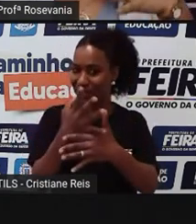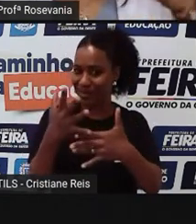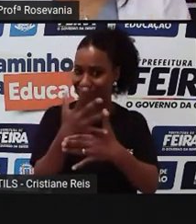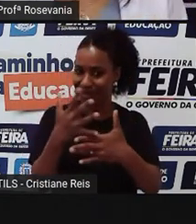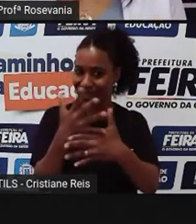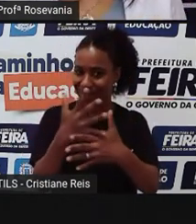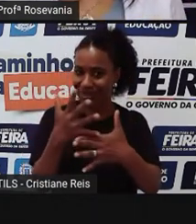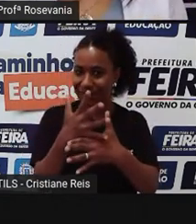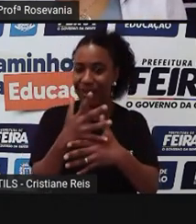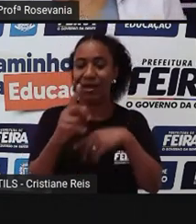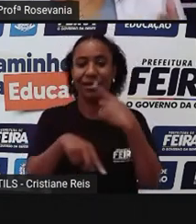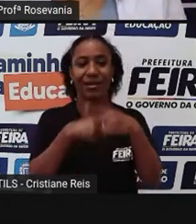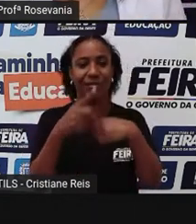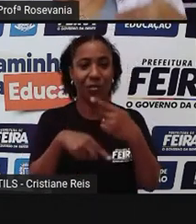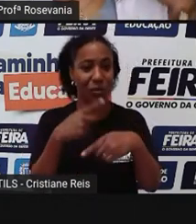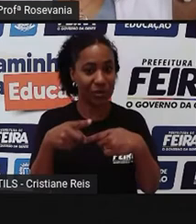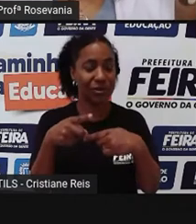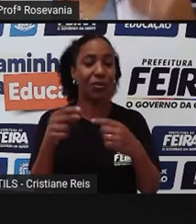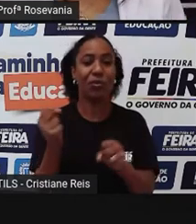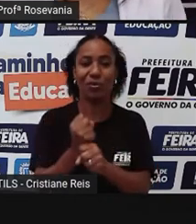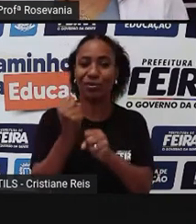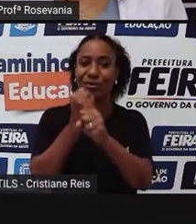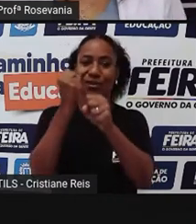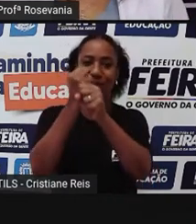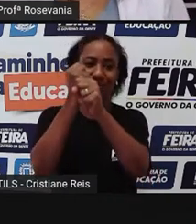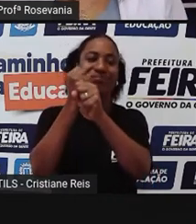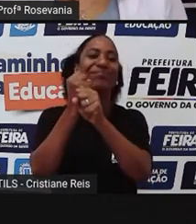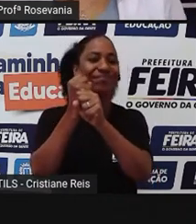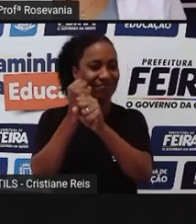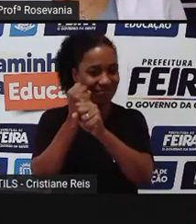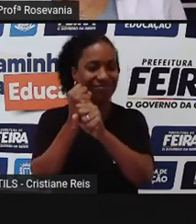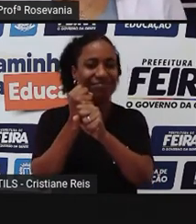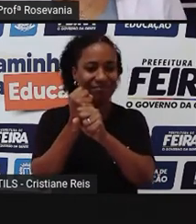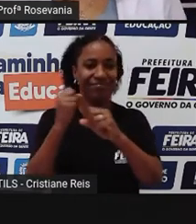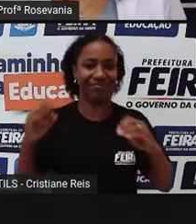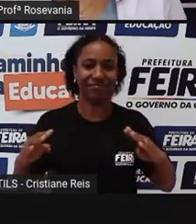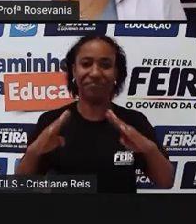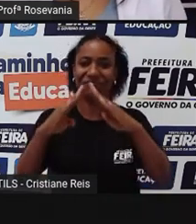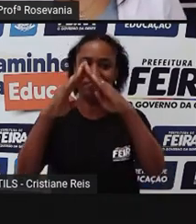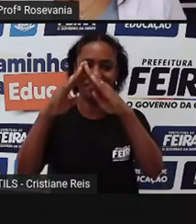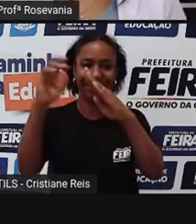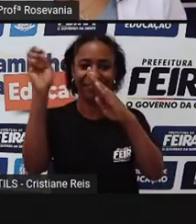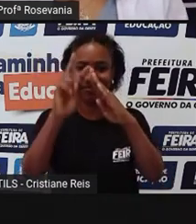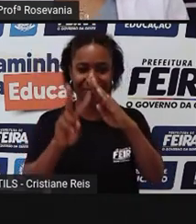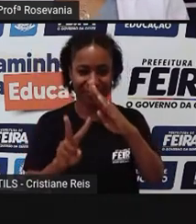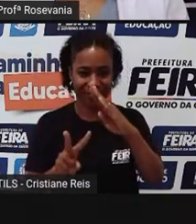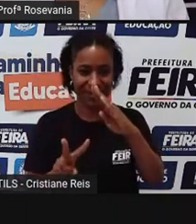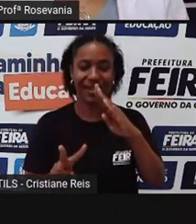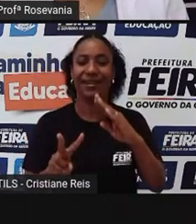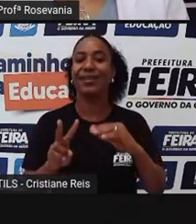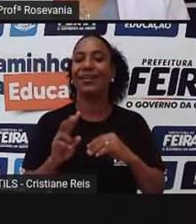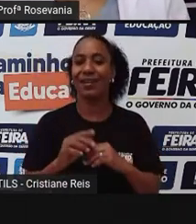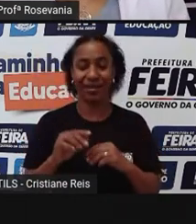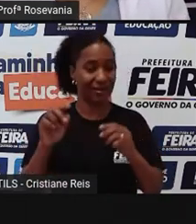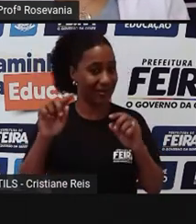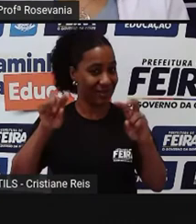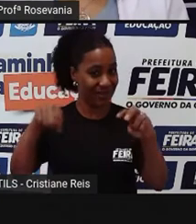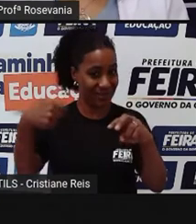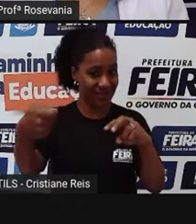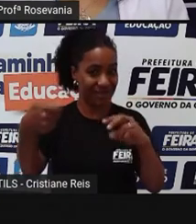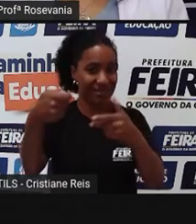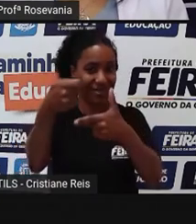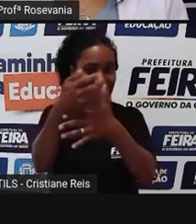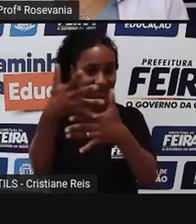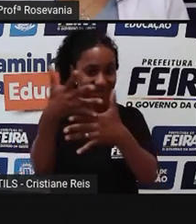começamos a ter um poder local e ganhamos o título, né, de cidade, de município, a partir daí. Outra